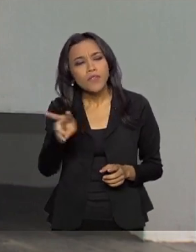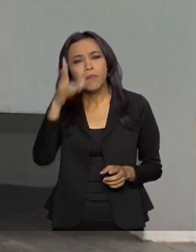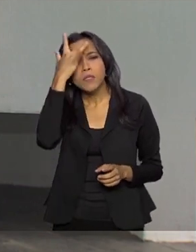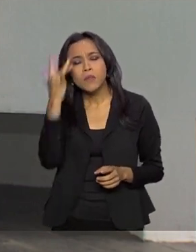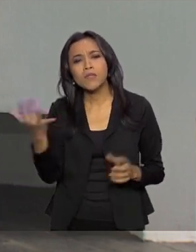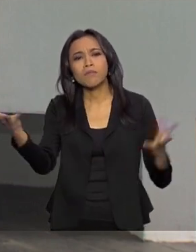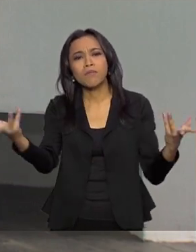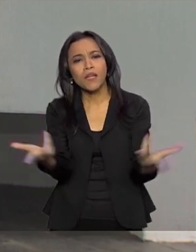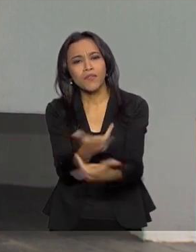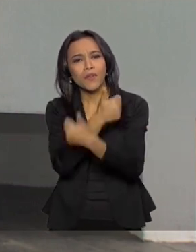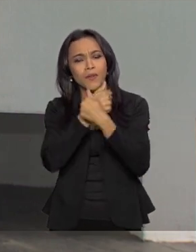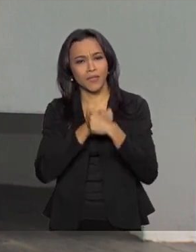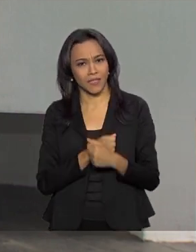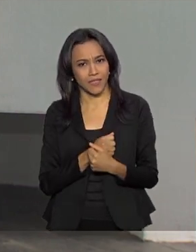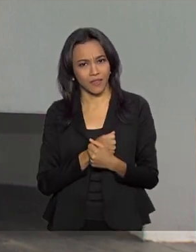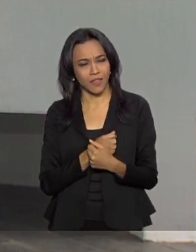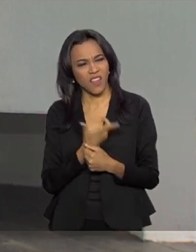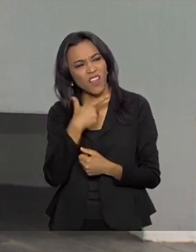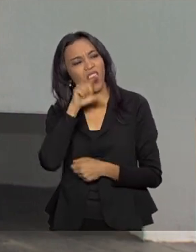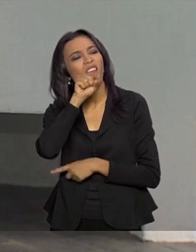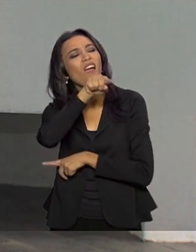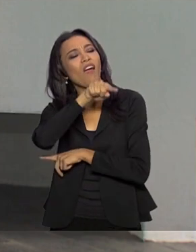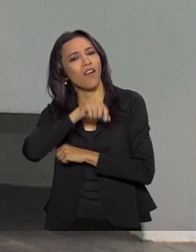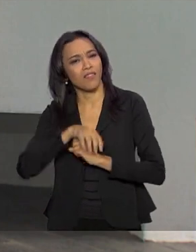Cortê, que hoje a gente fala aí. Quem é?